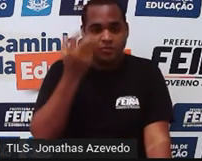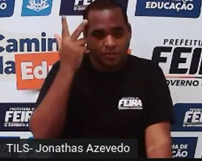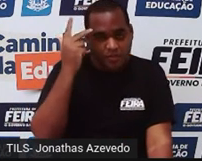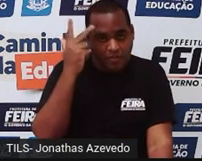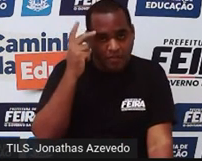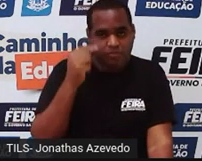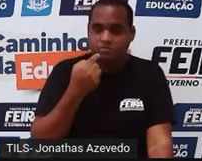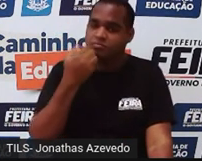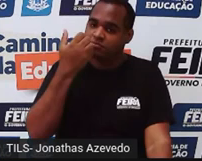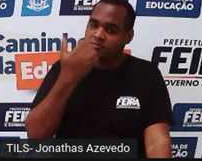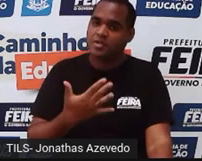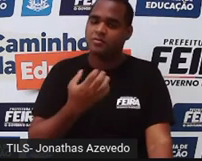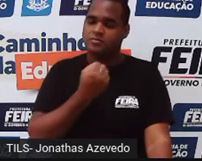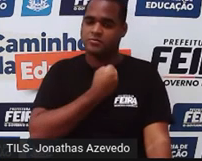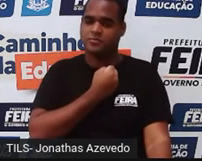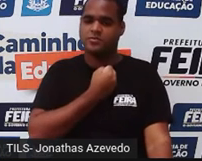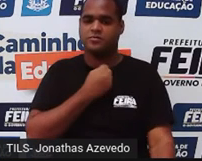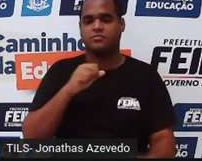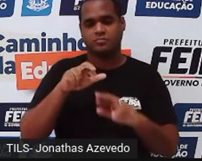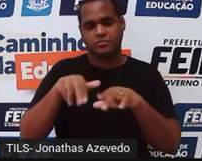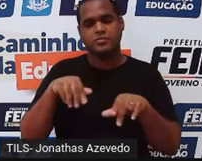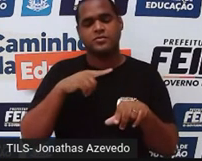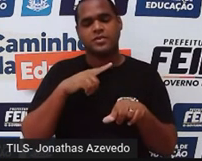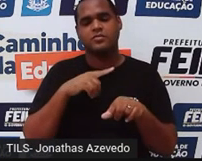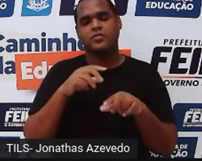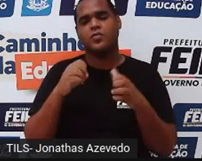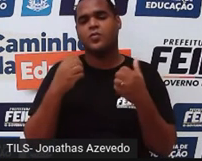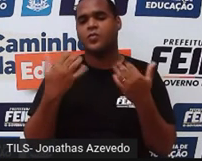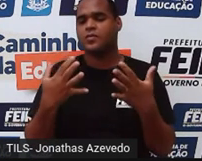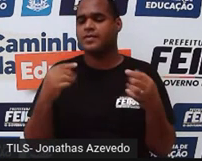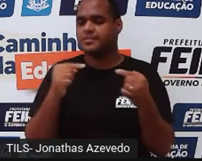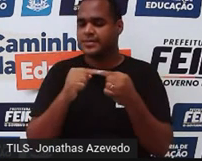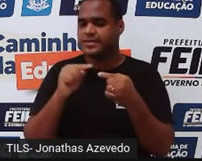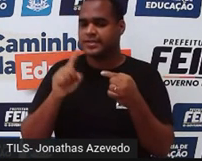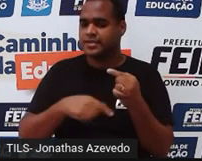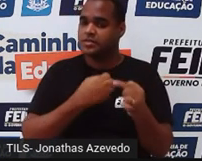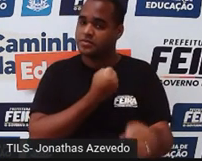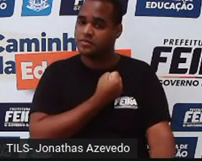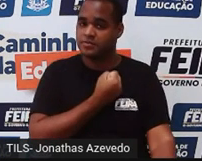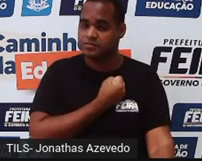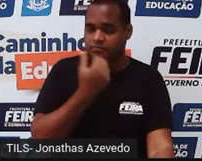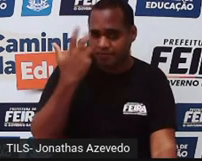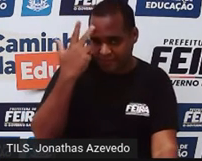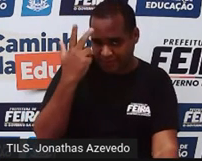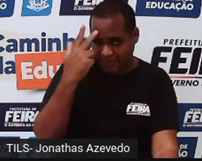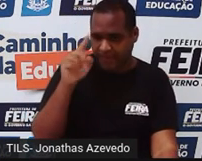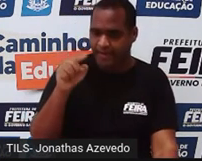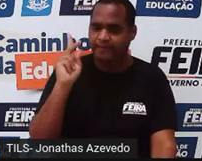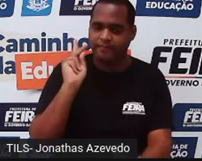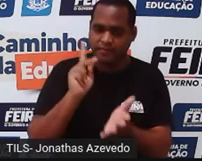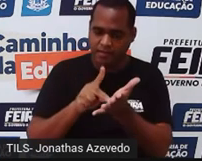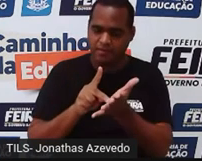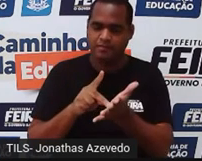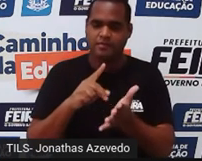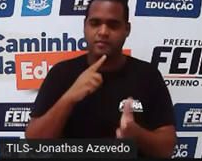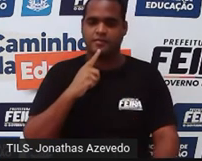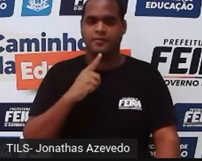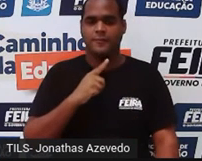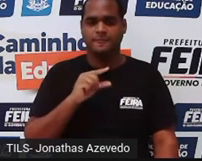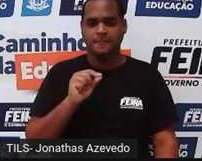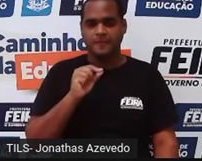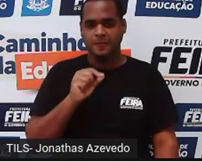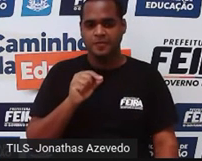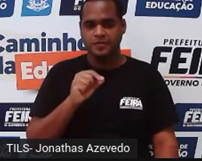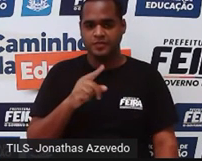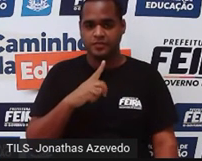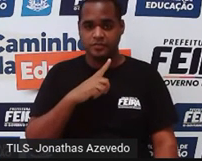tá falando de número inteiro. Ou seja, um número natural é um número real. Um